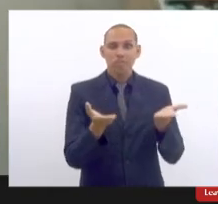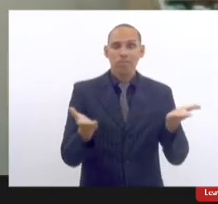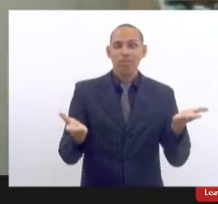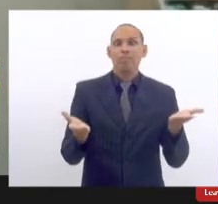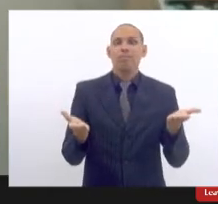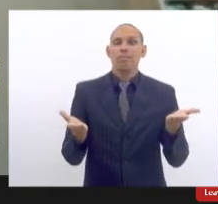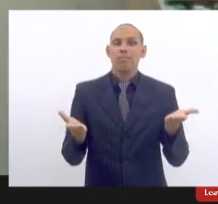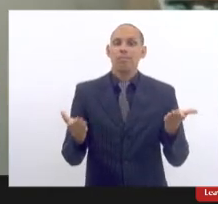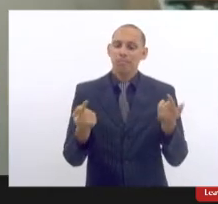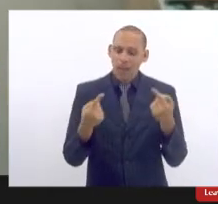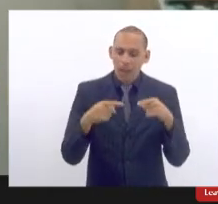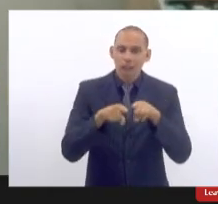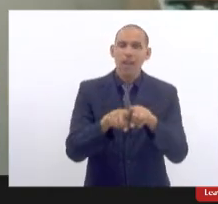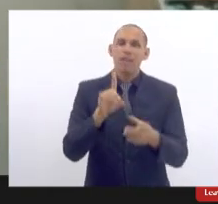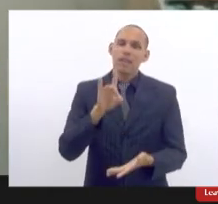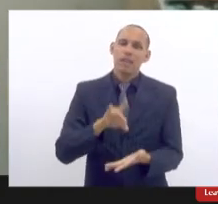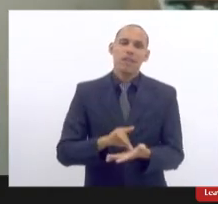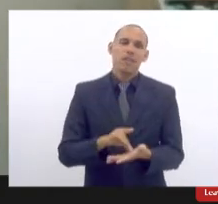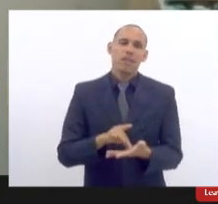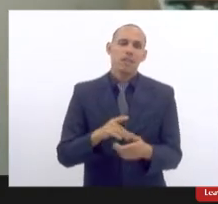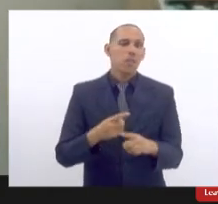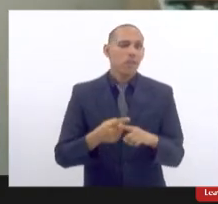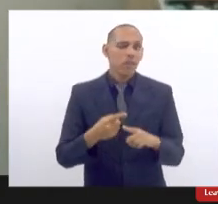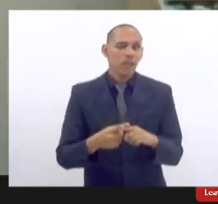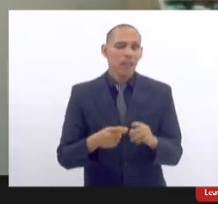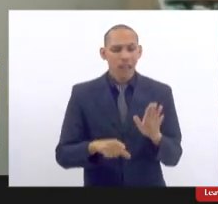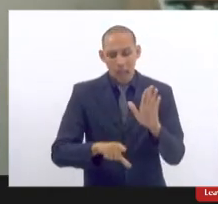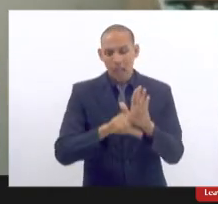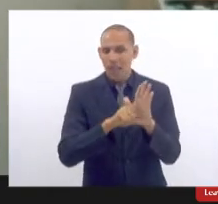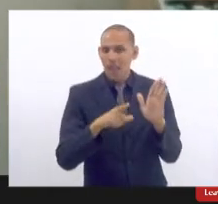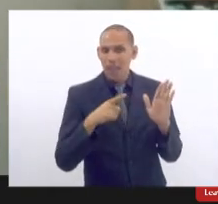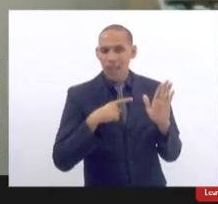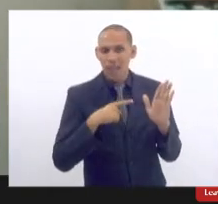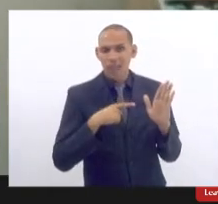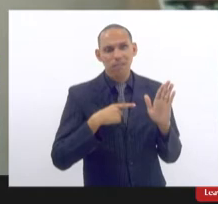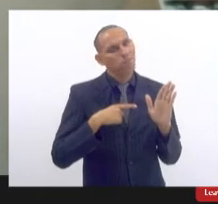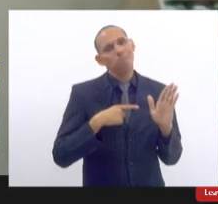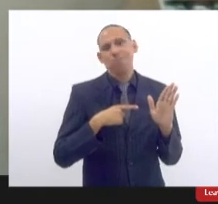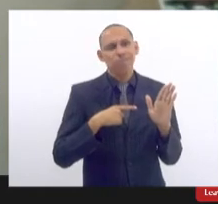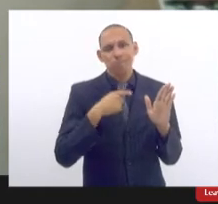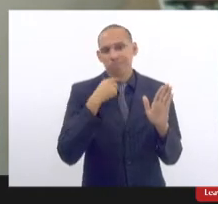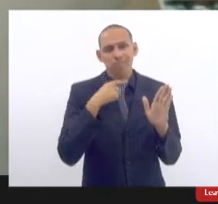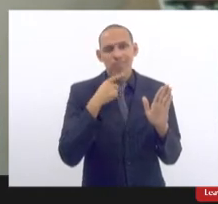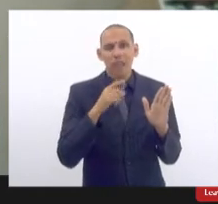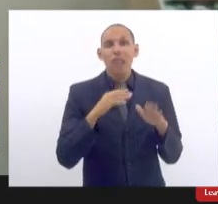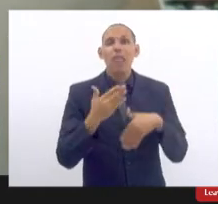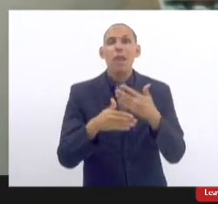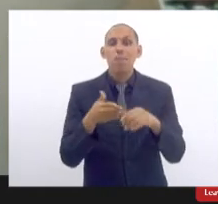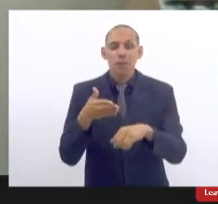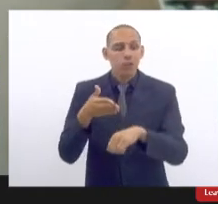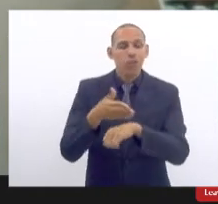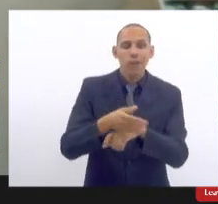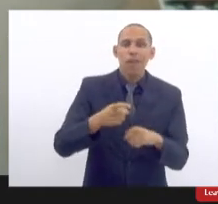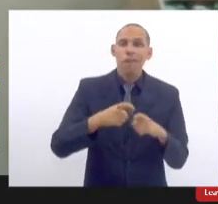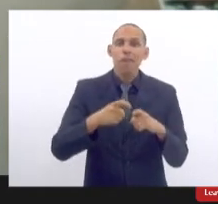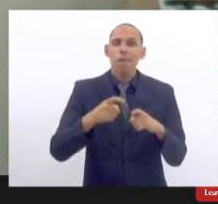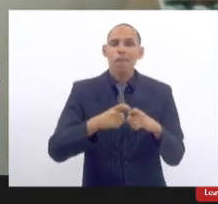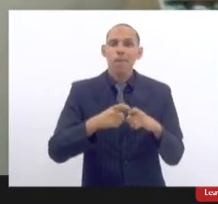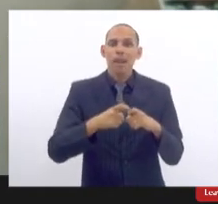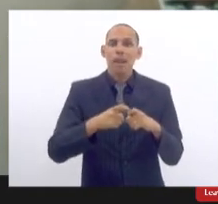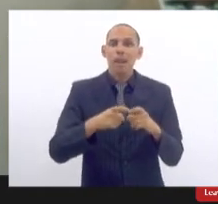verdadeiras parceiras porque não adianta termos apenas a lei e chegarmos ao consultório e os médicos